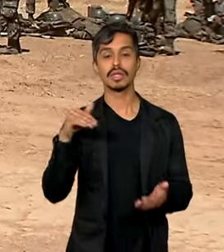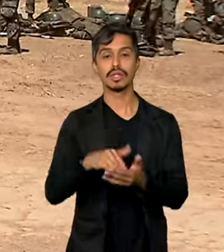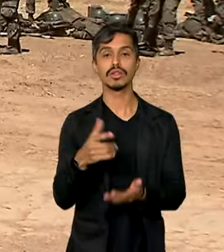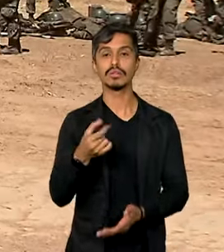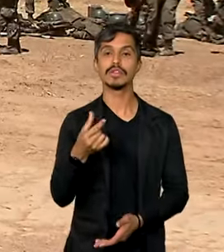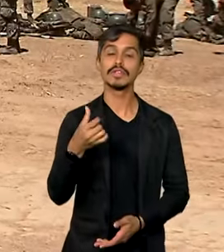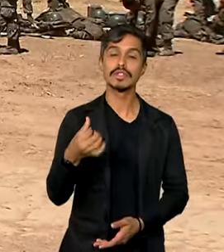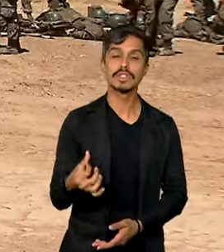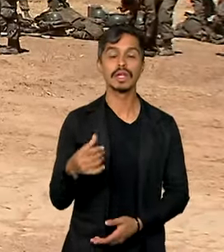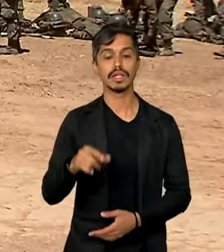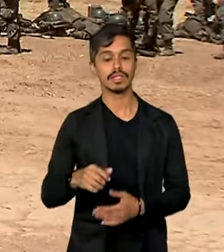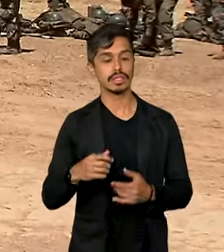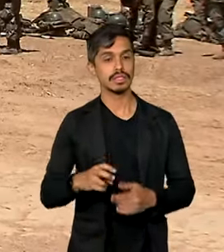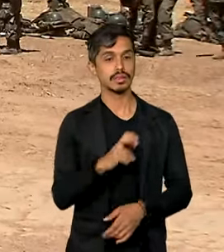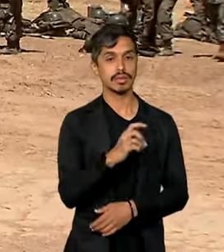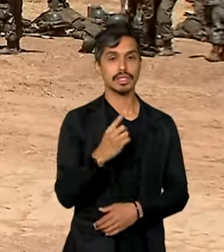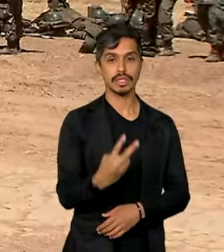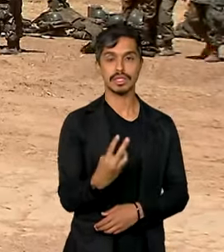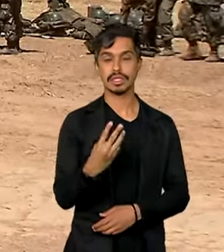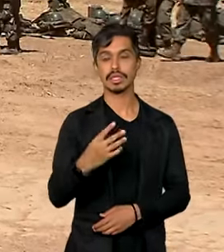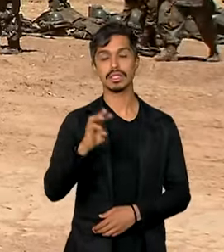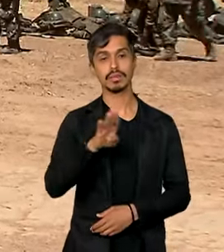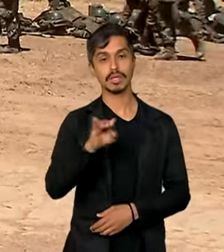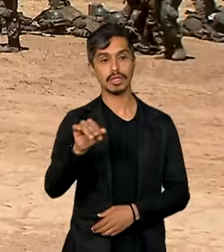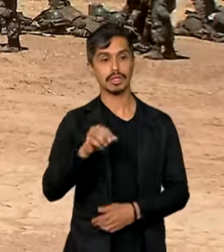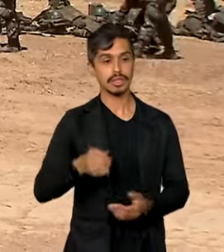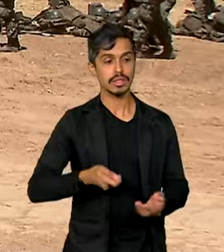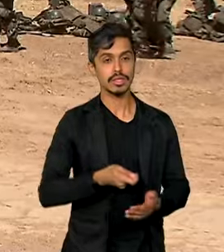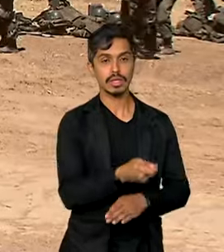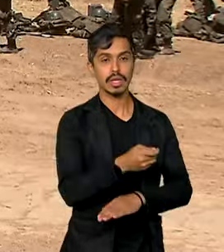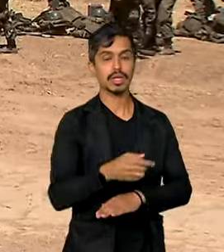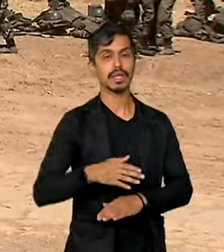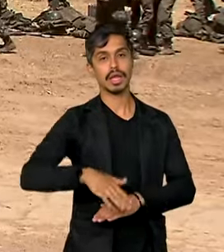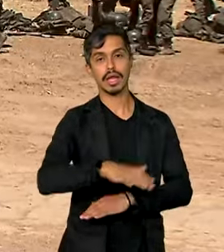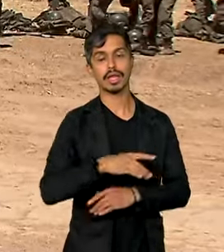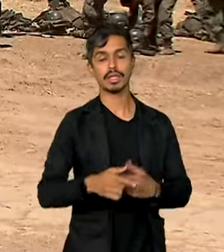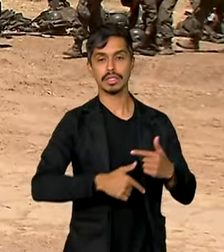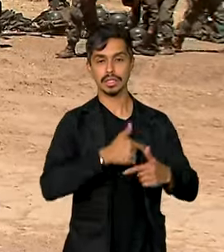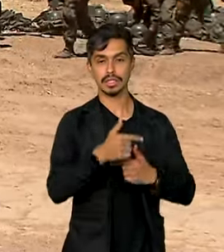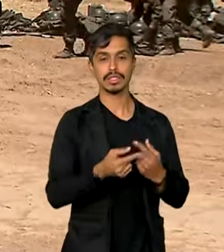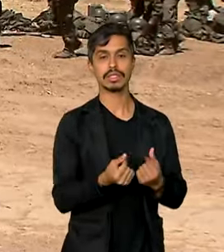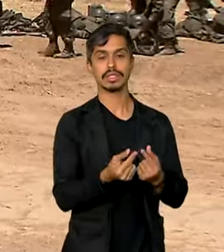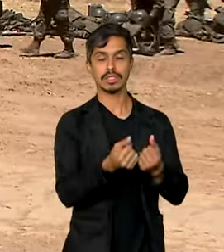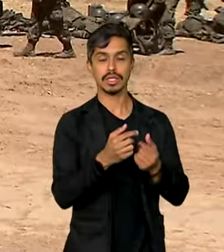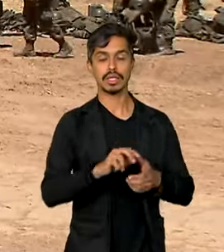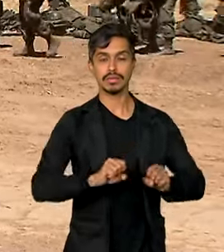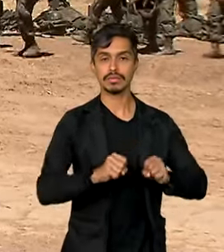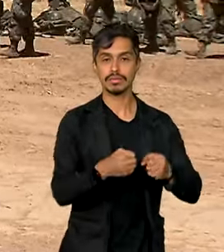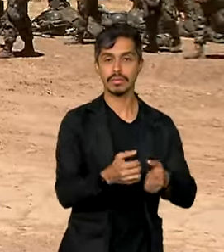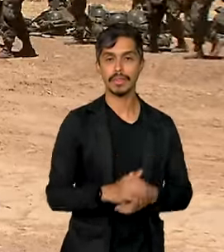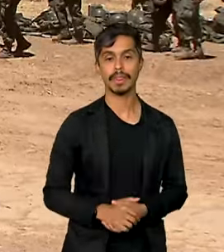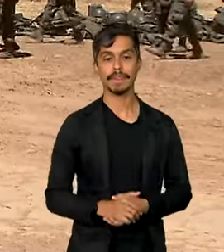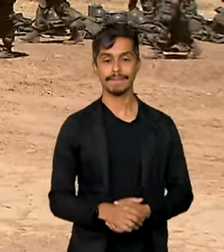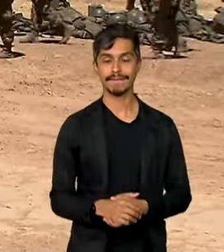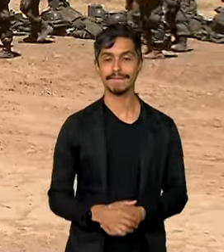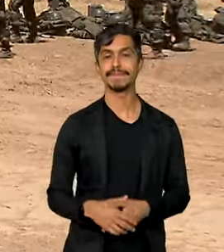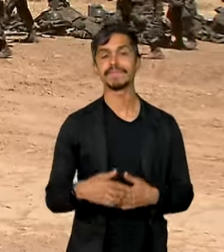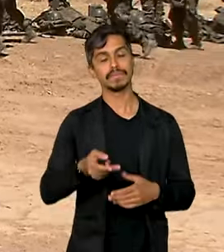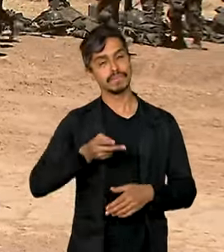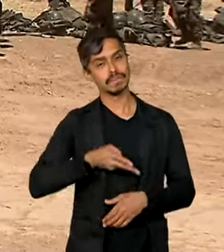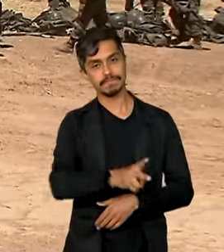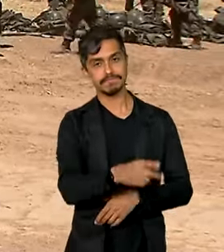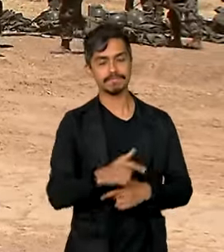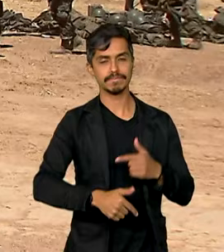52 bilhões estão previstos para o setor da defesa. Os recursos serão utilizados para iniciar e dar continuidade